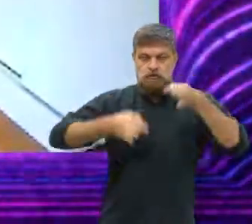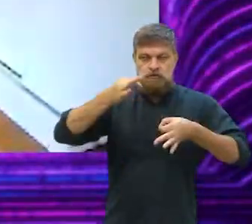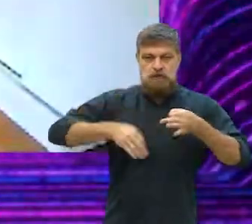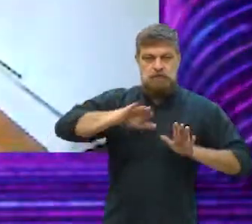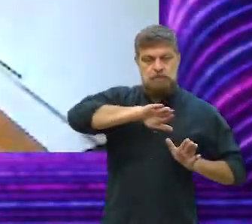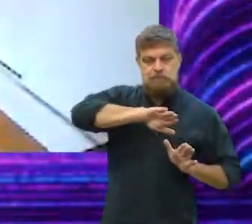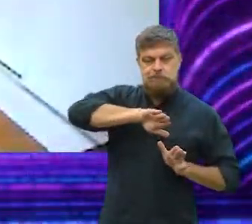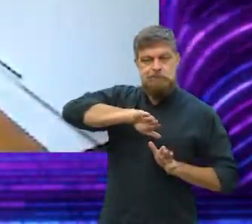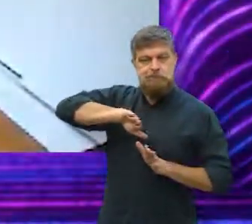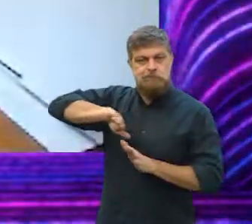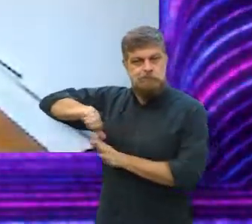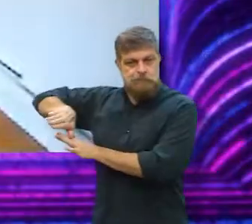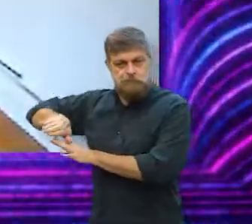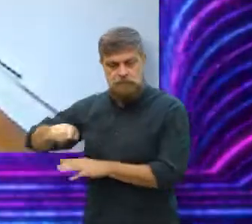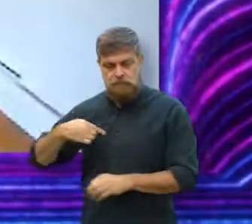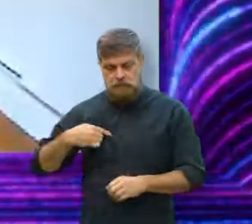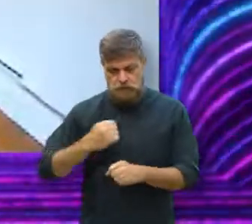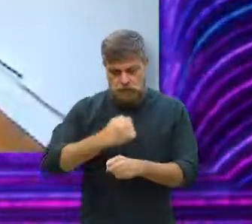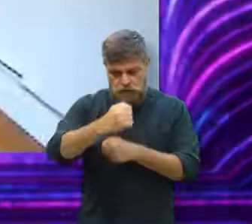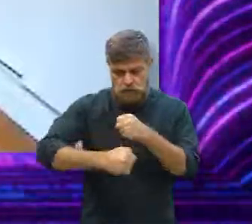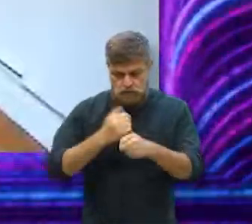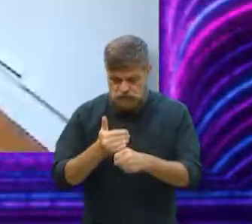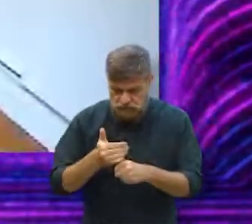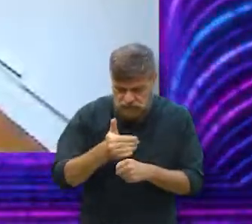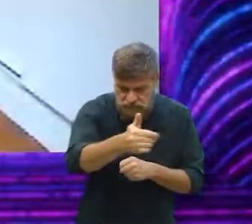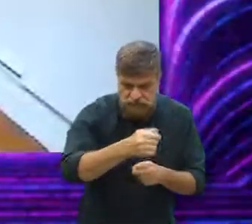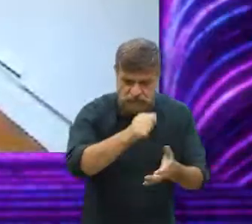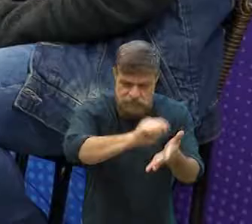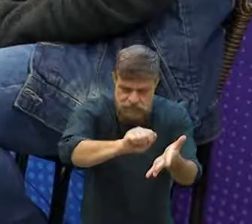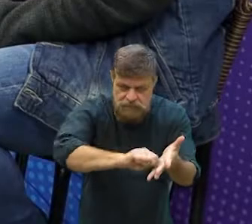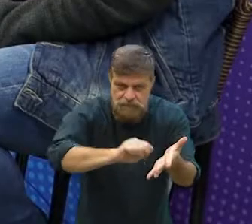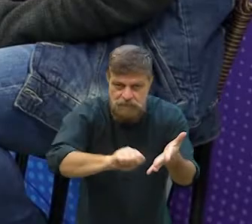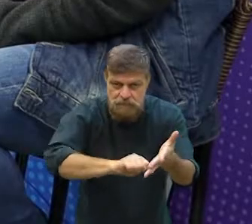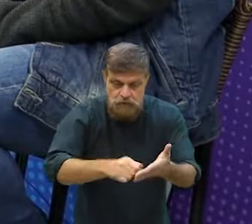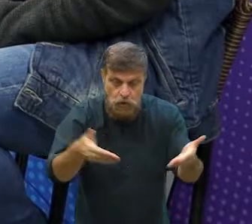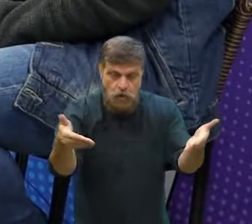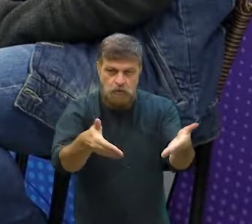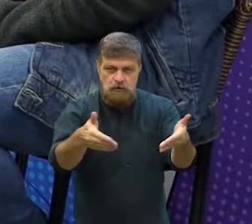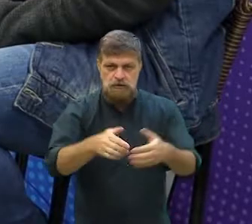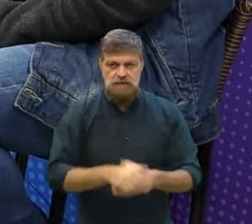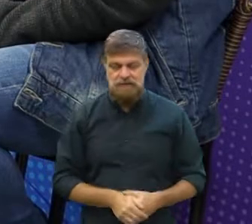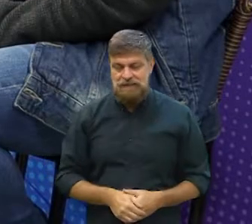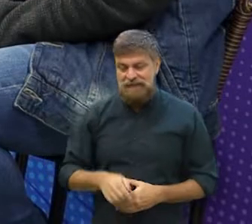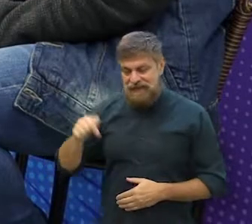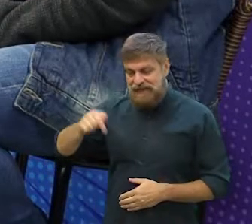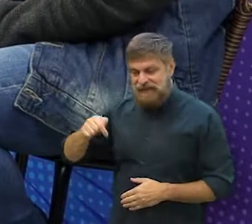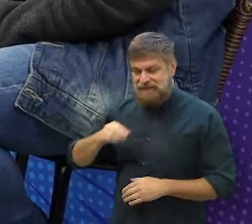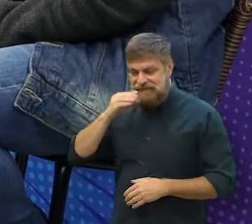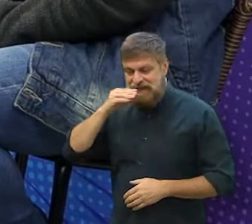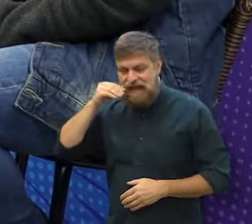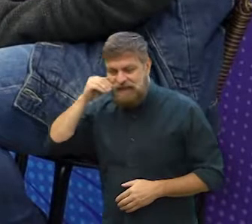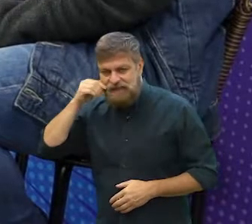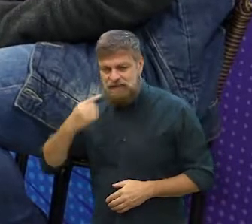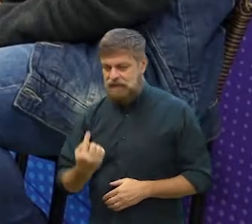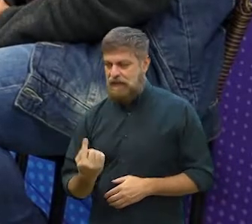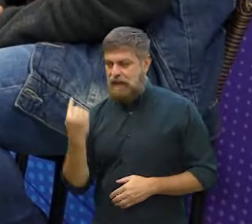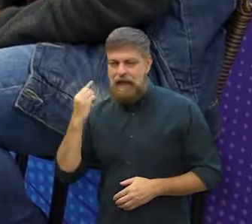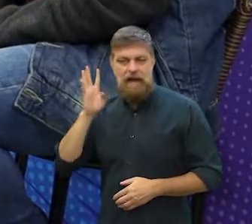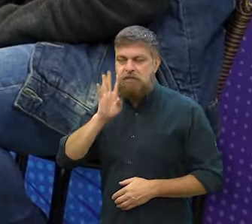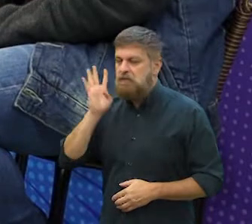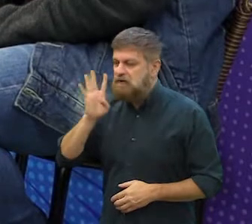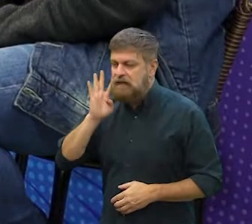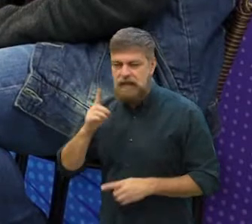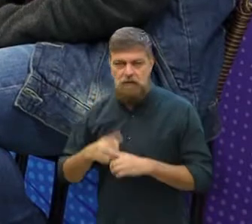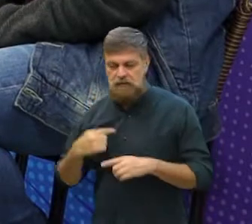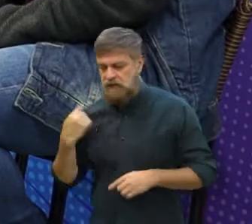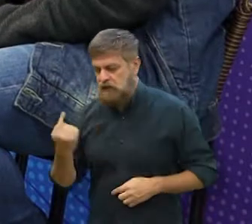escrevi um outro livro que eu vou lançar mais para frente, ano que vem, que já é na atualidade. E em nenhum momento com o Medley, eu estou querendo dizer, adolescente, sendo nos anos 90, era